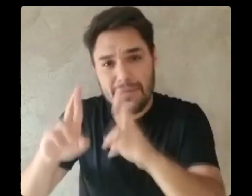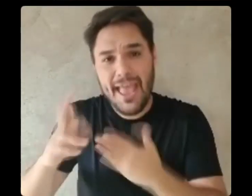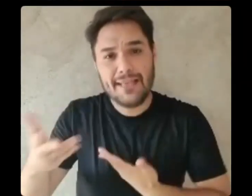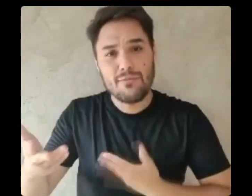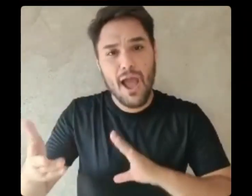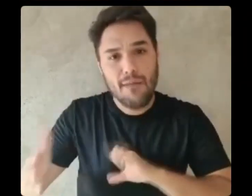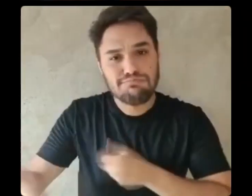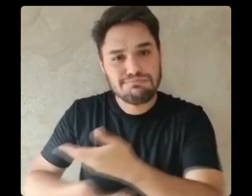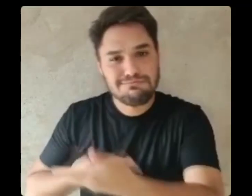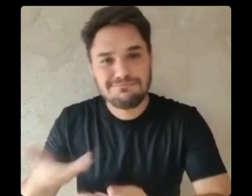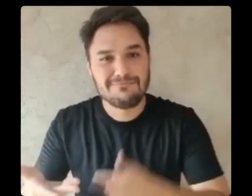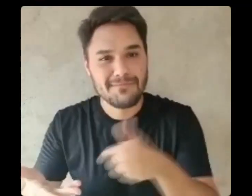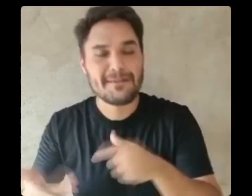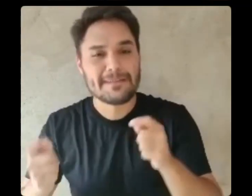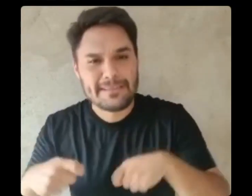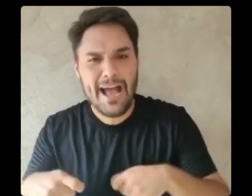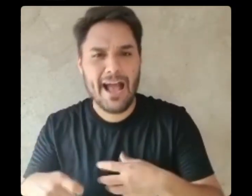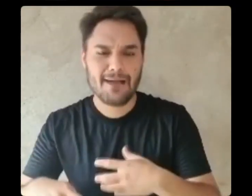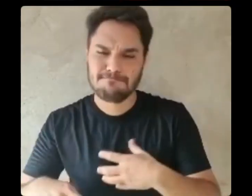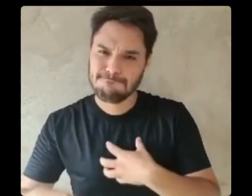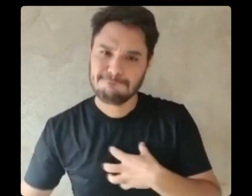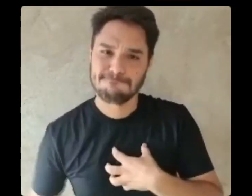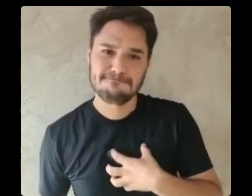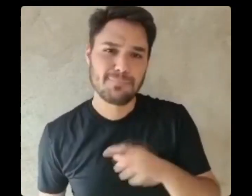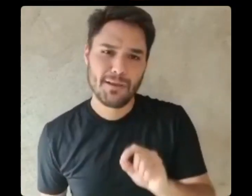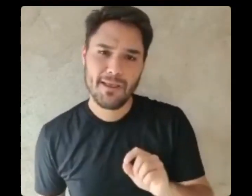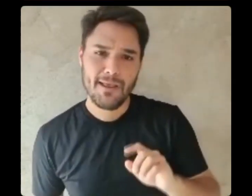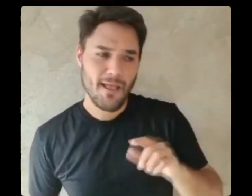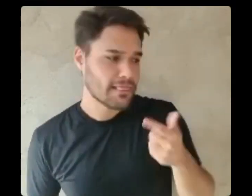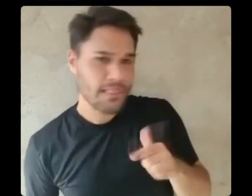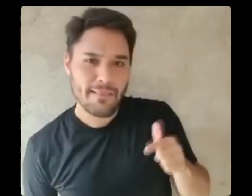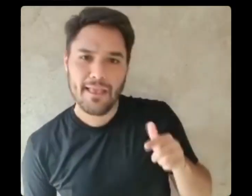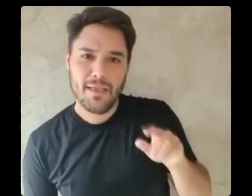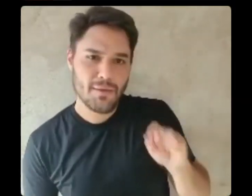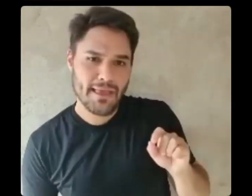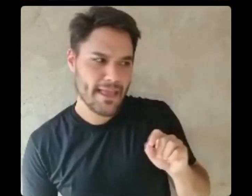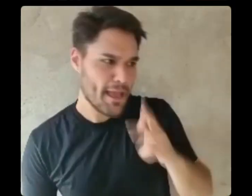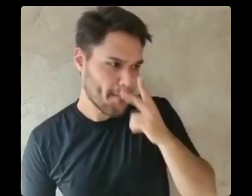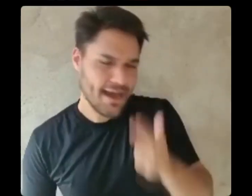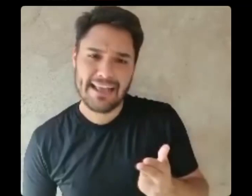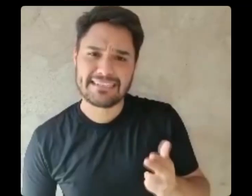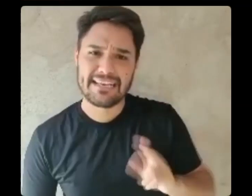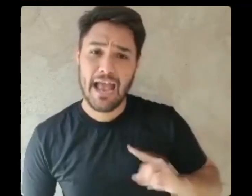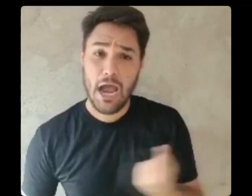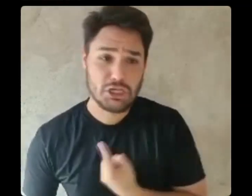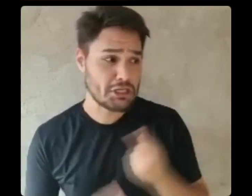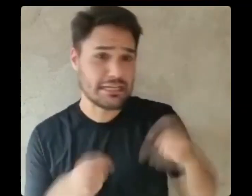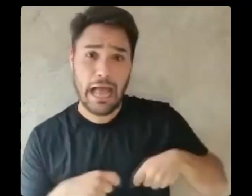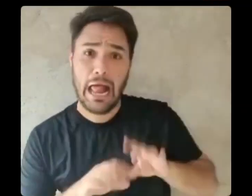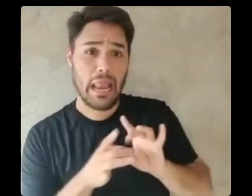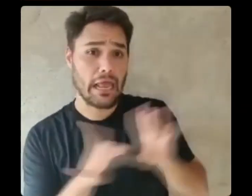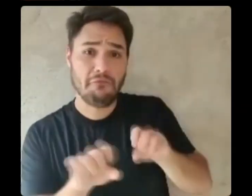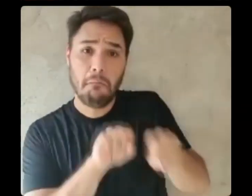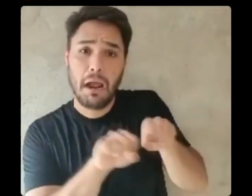gente consegue sentir que não é muito, não existe essa validação tão escrachada de que a gente pode sair matando todo mundo,